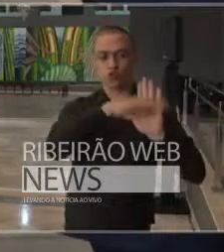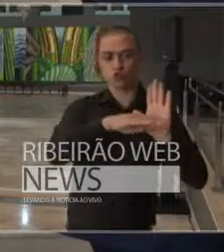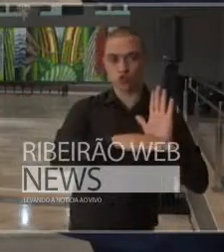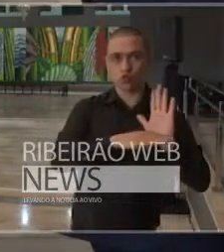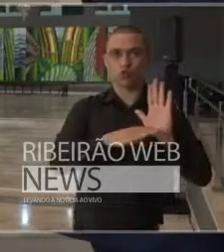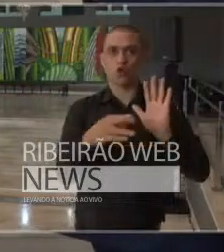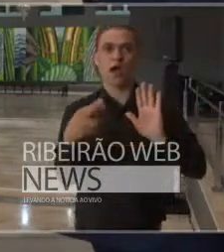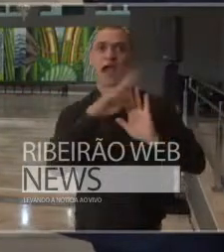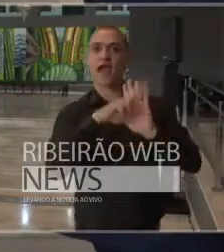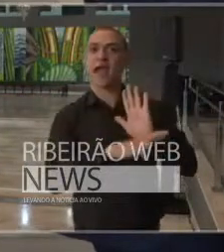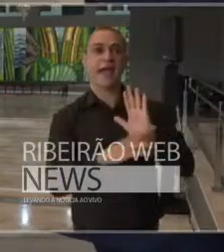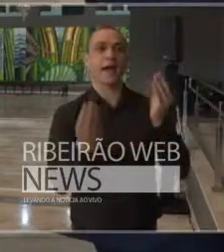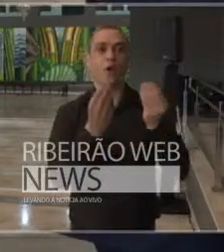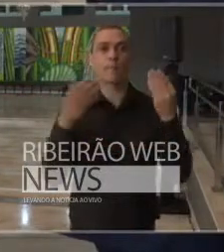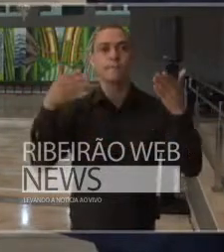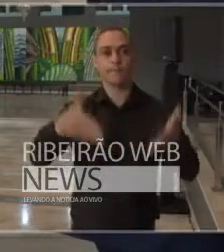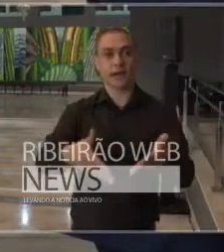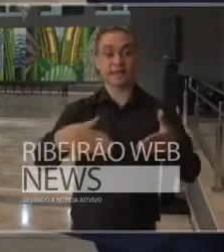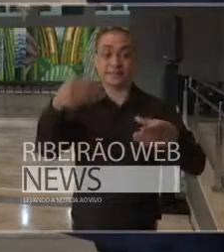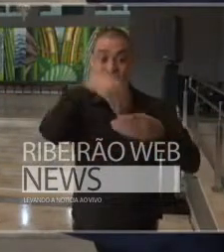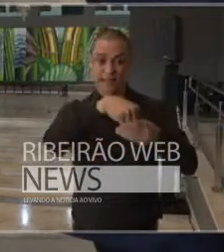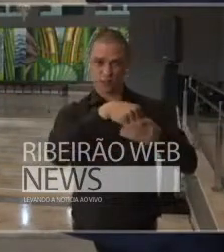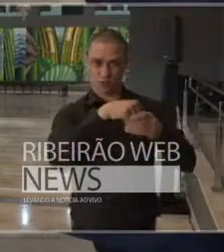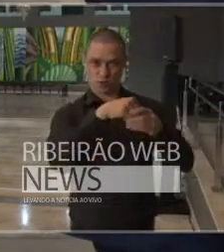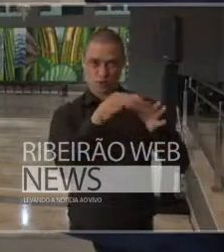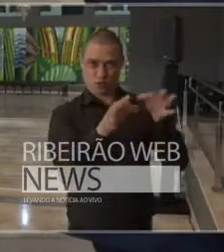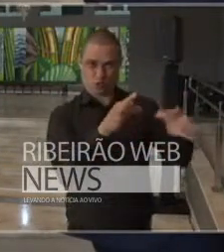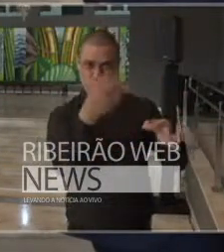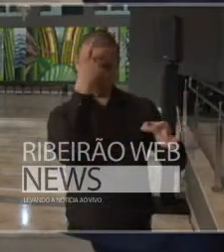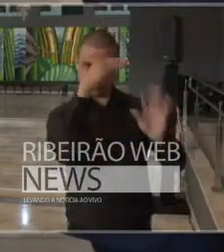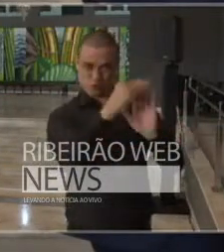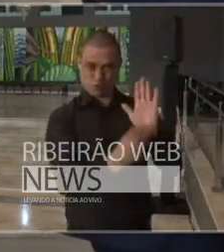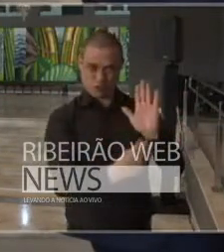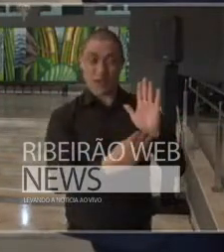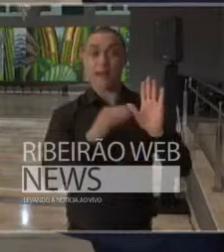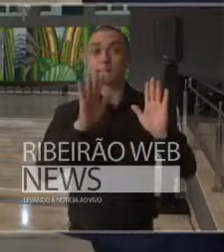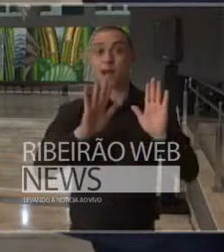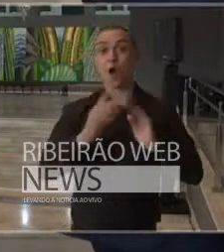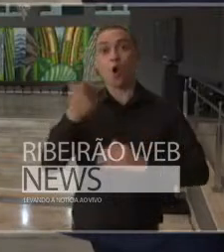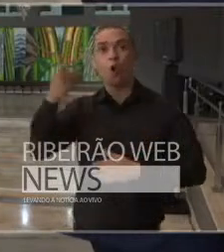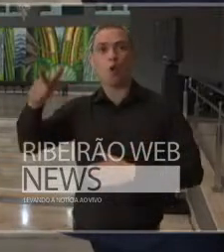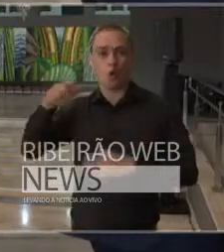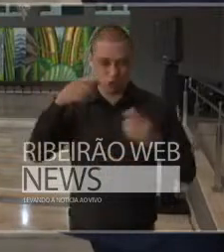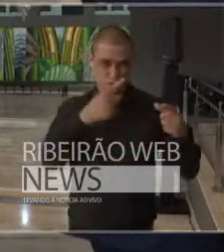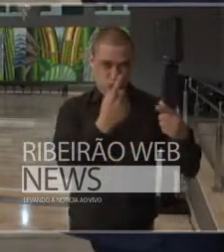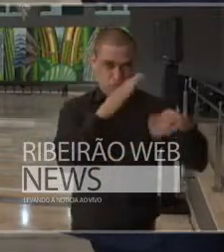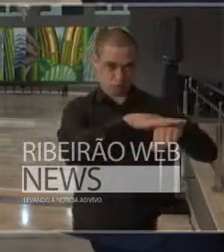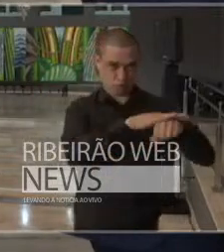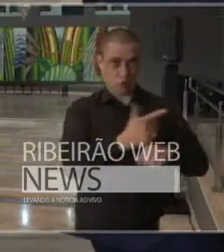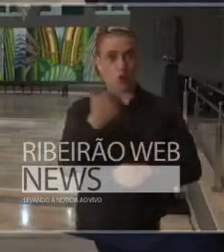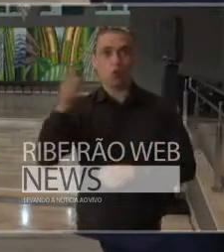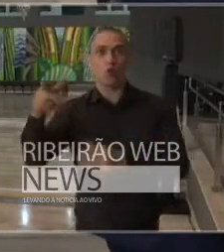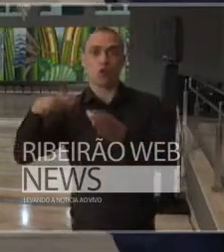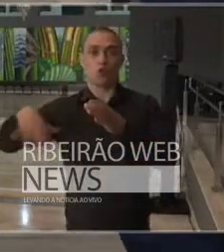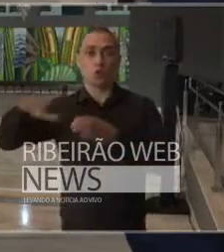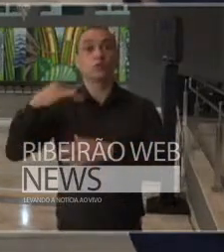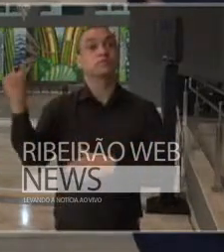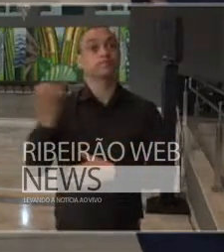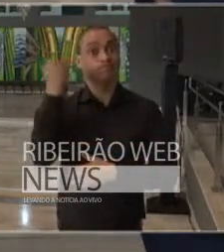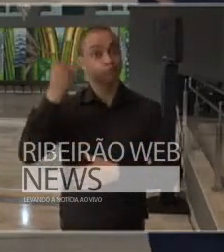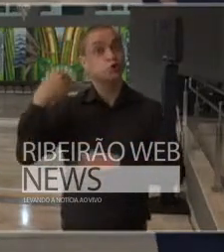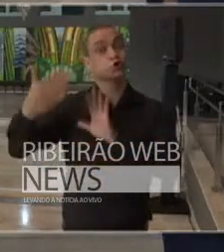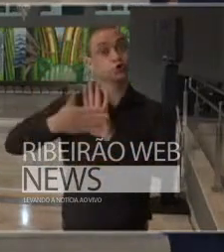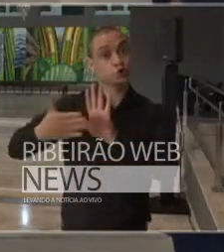que estão incorporadas no plano de São Paulo mas esse é um outro aspecto fundamental de discussão e